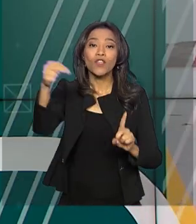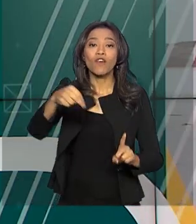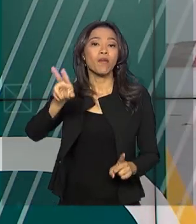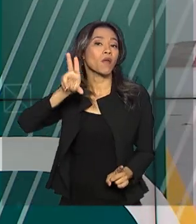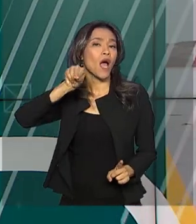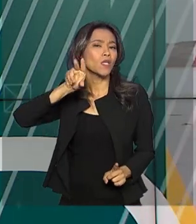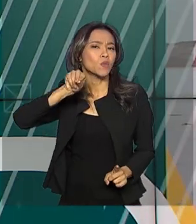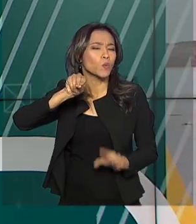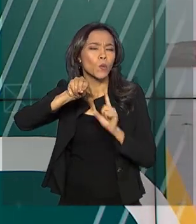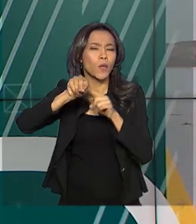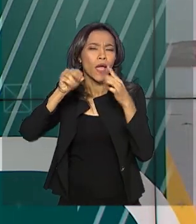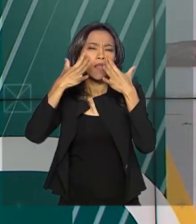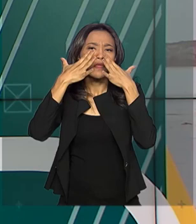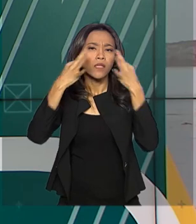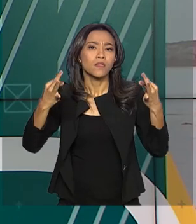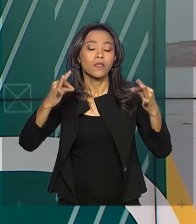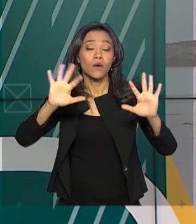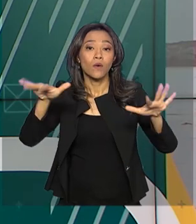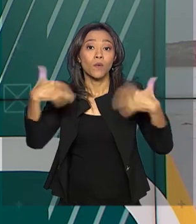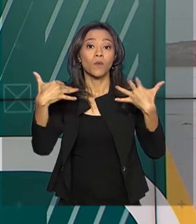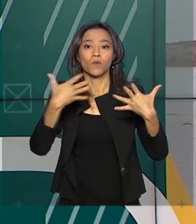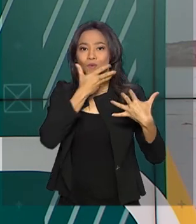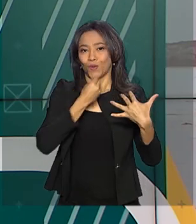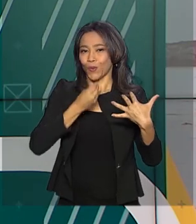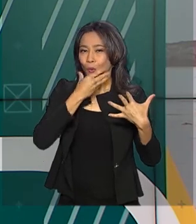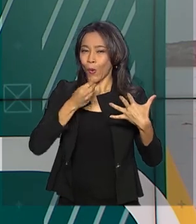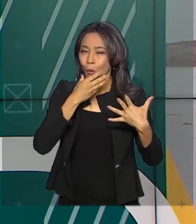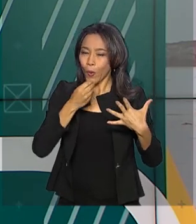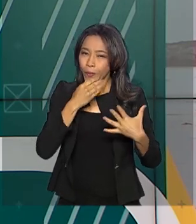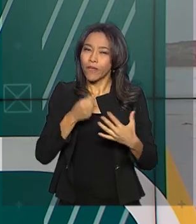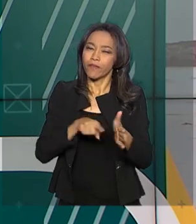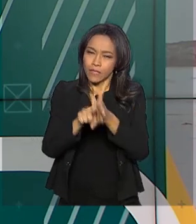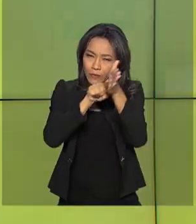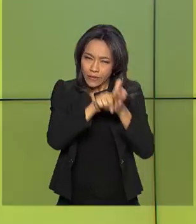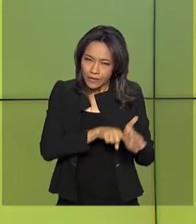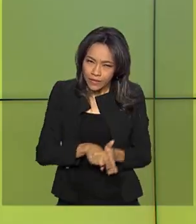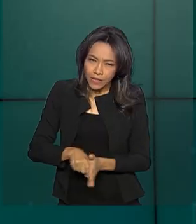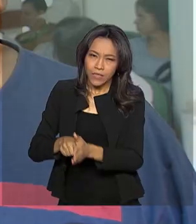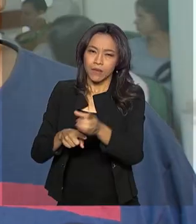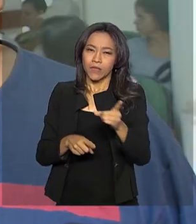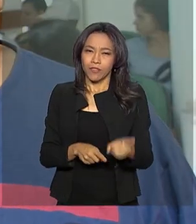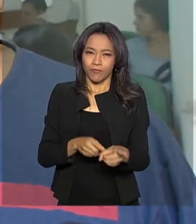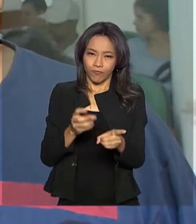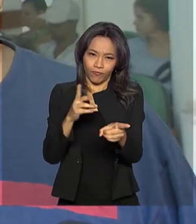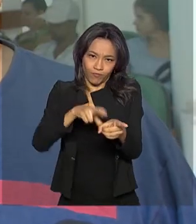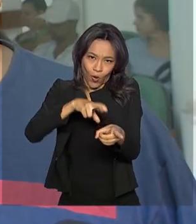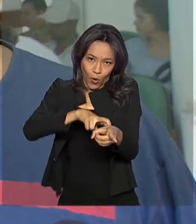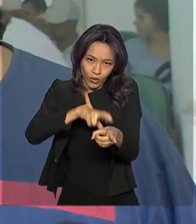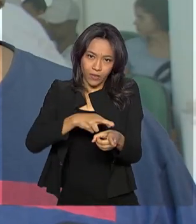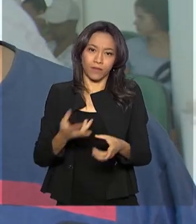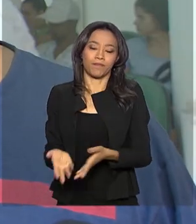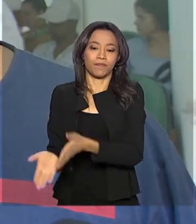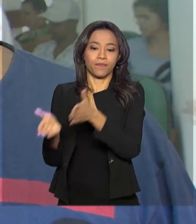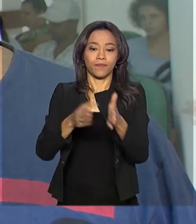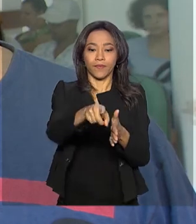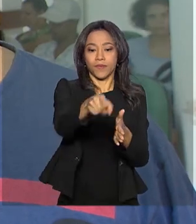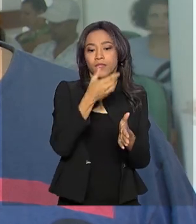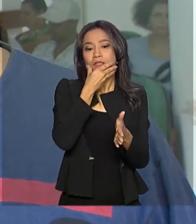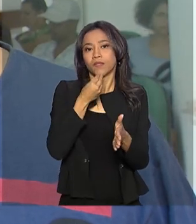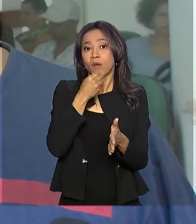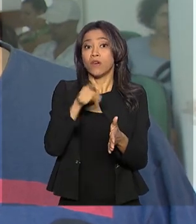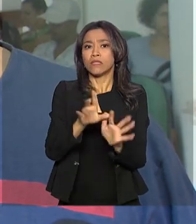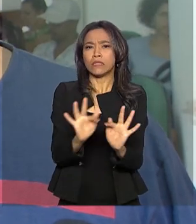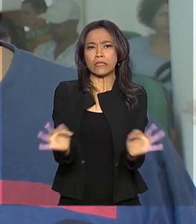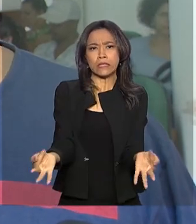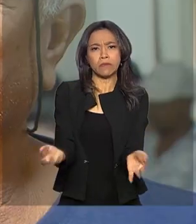chama a atenção dos homens para a importância do exame de próstata. Seu evangelista foi fazer um exame